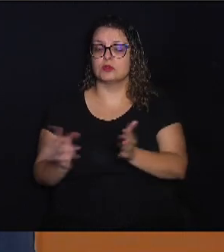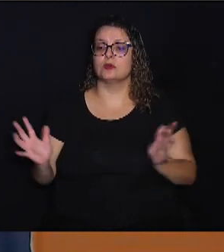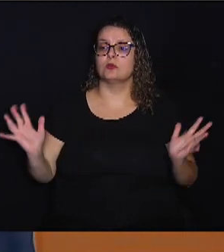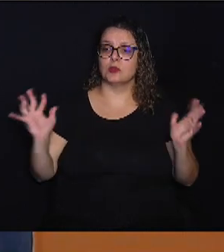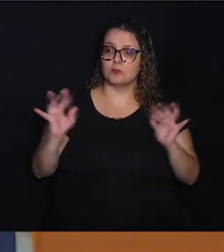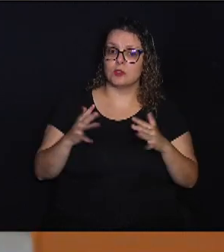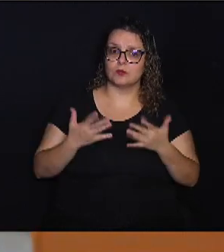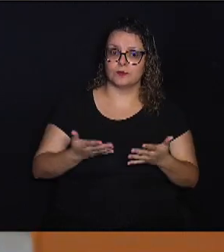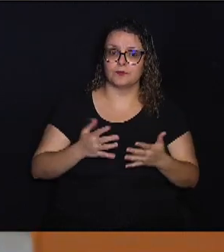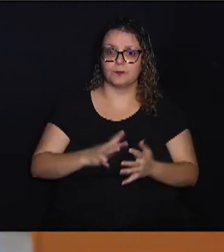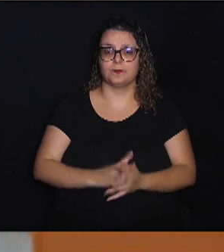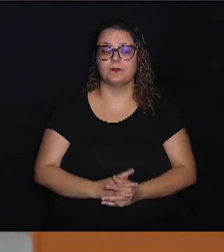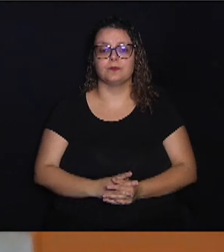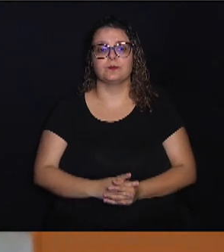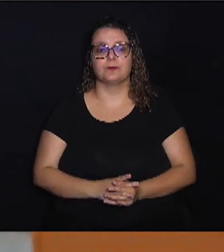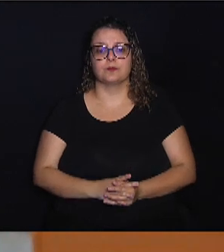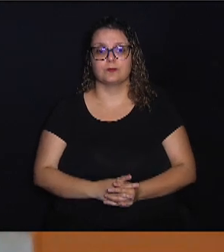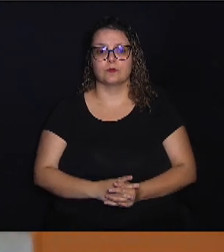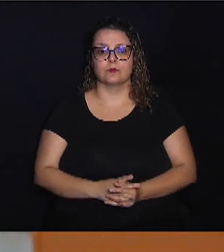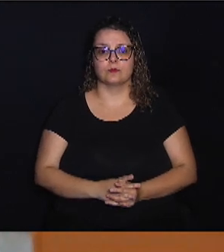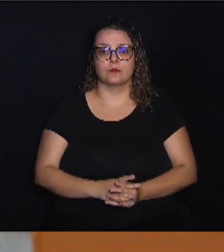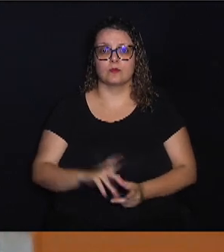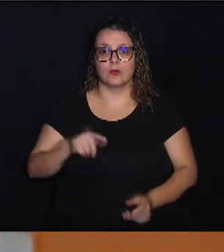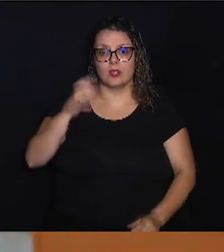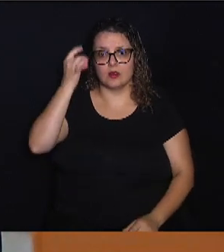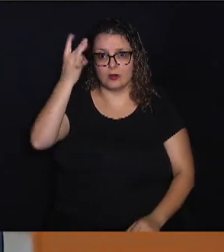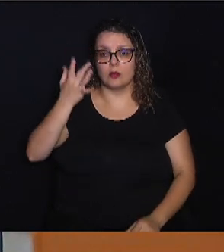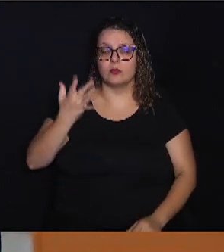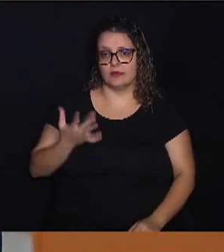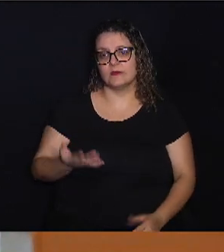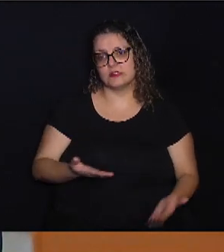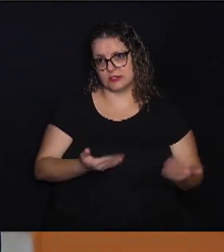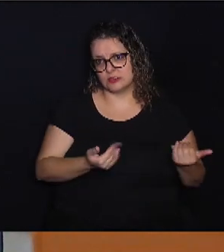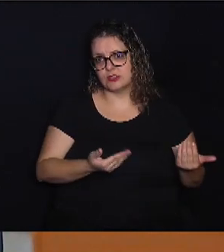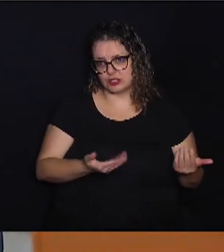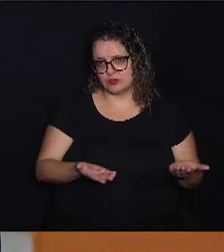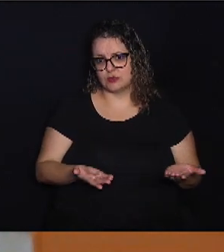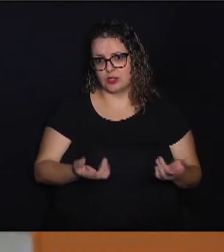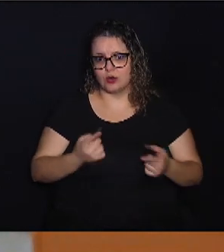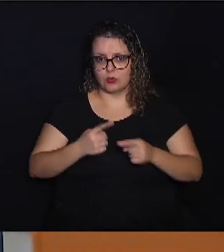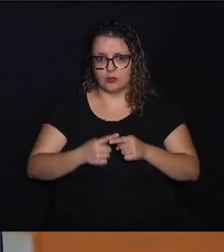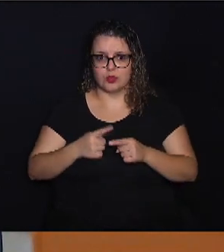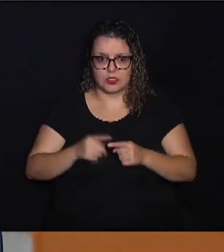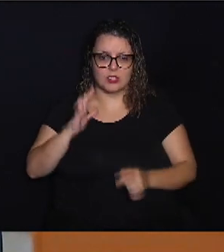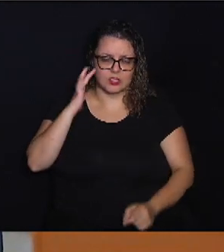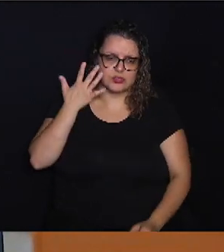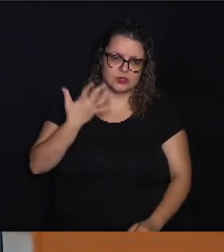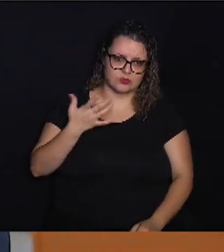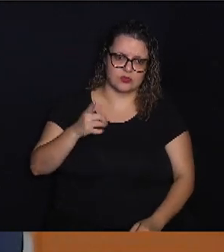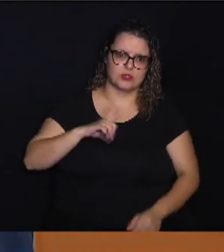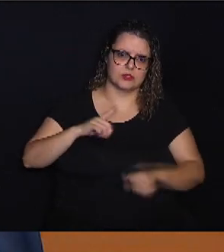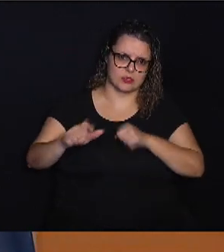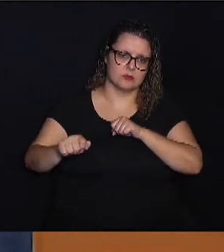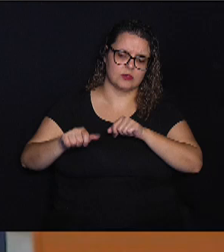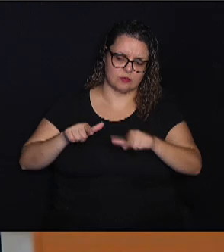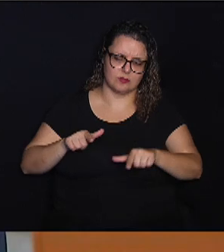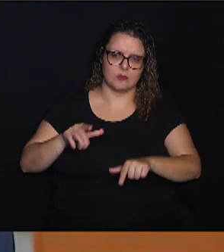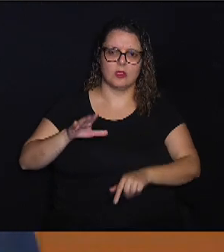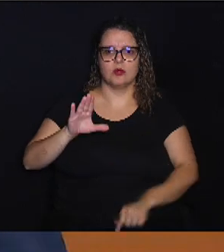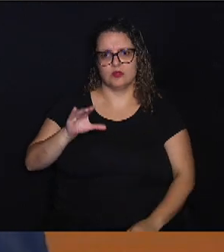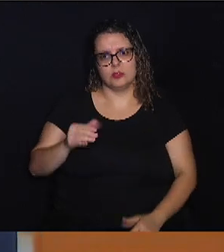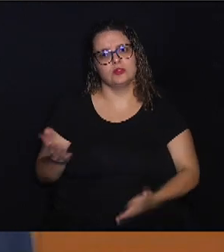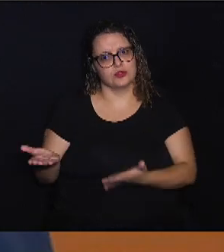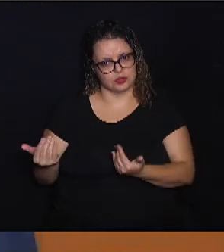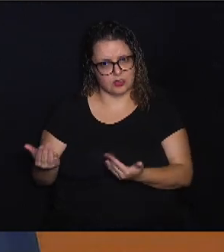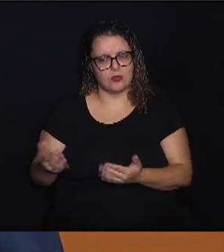E essa é uma facilidade para esses jovens, porque a gente acha que tem que formar um cientista jovem,